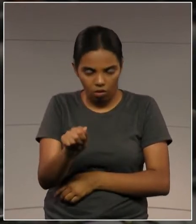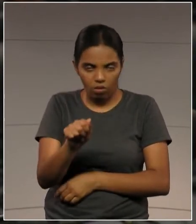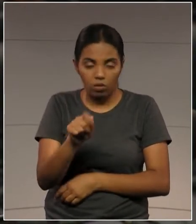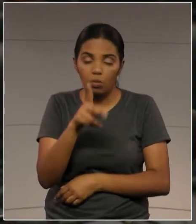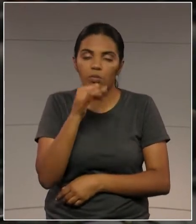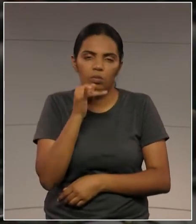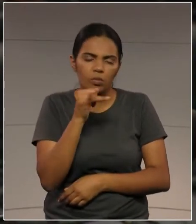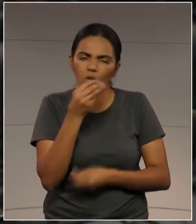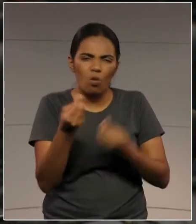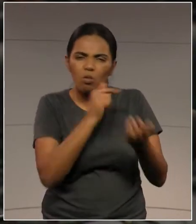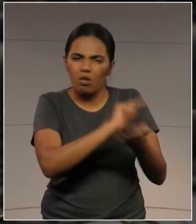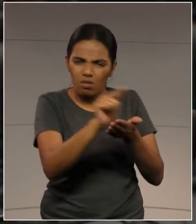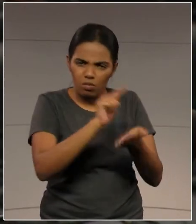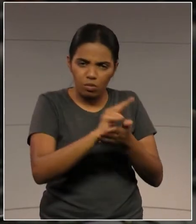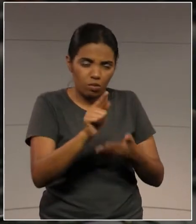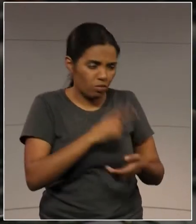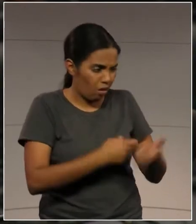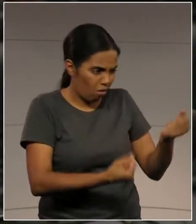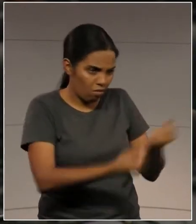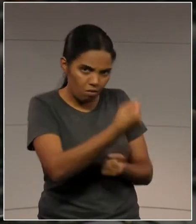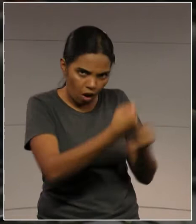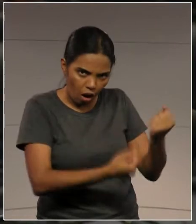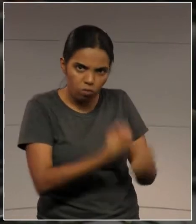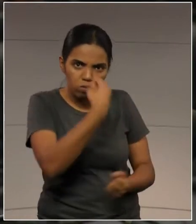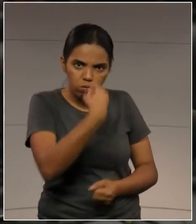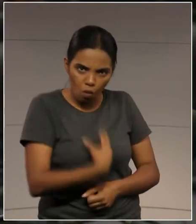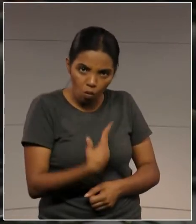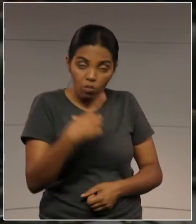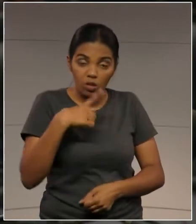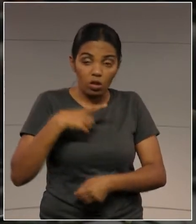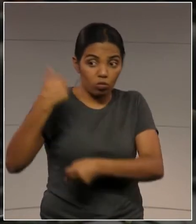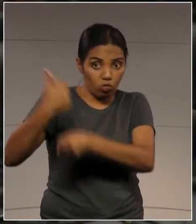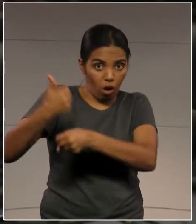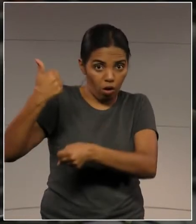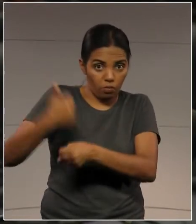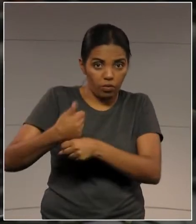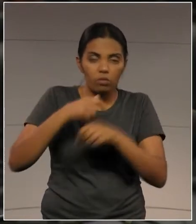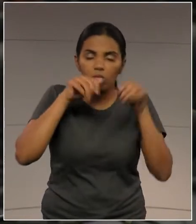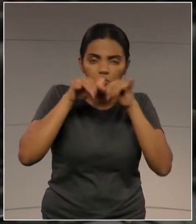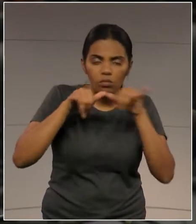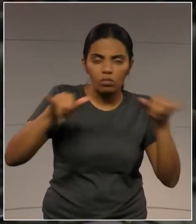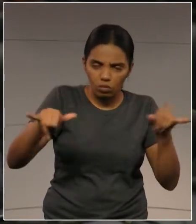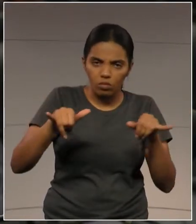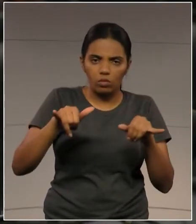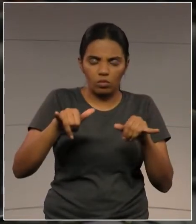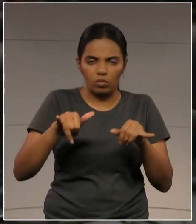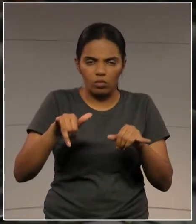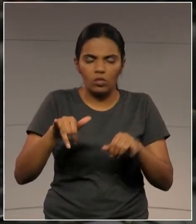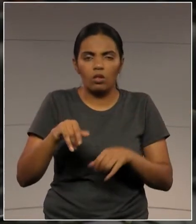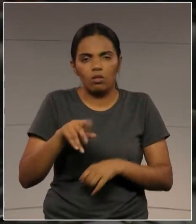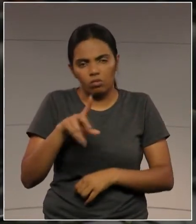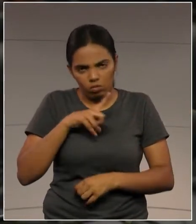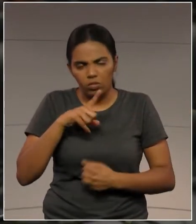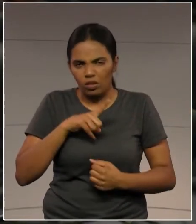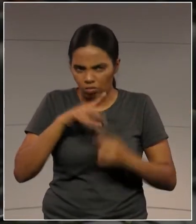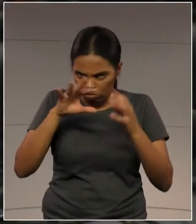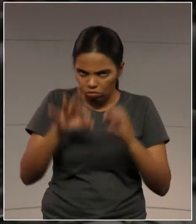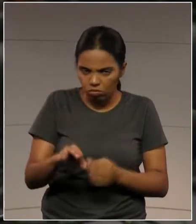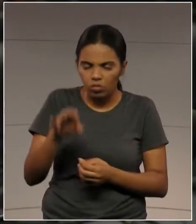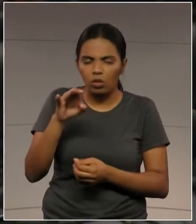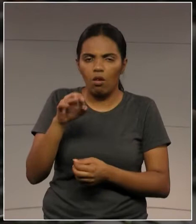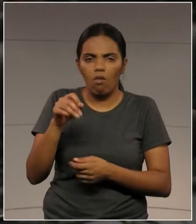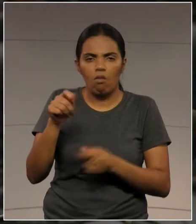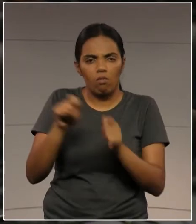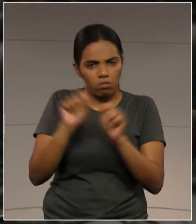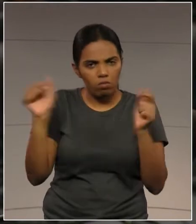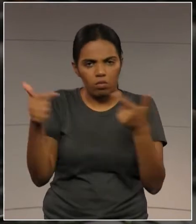que roda, que anda e tem dono, então, que se faça um apelo, que se divulgue, eu tenho certeza que a Assembleia vai apoiar se o